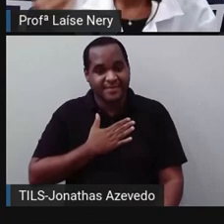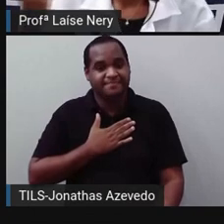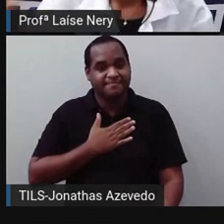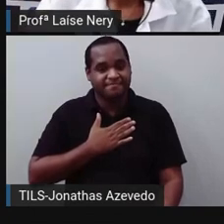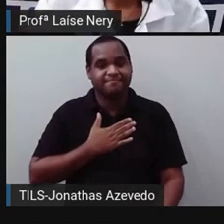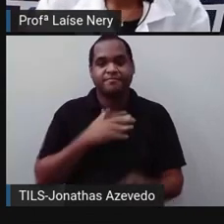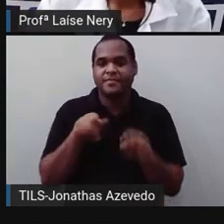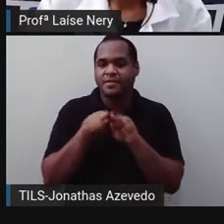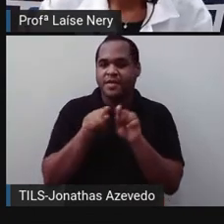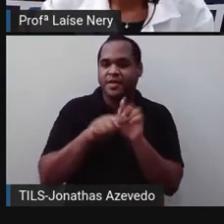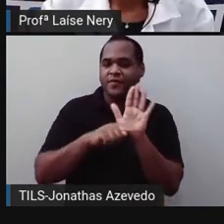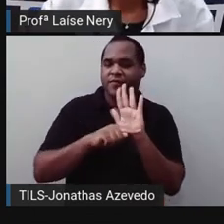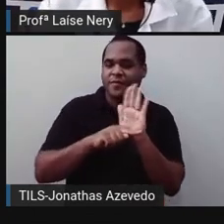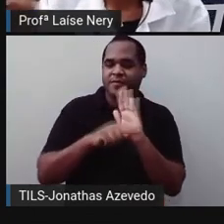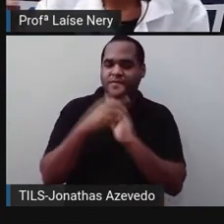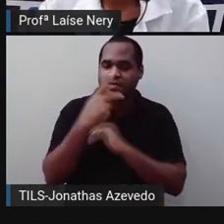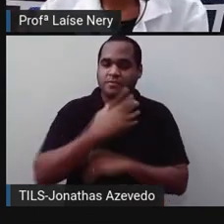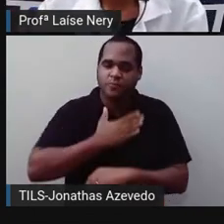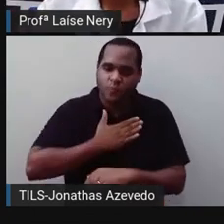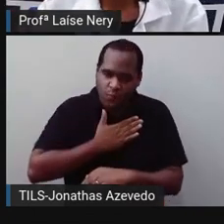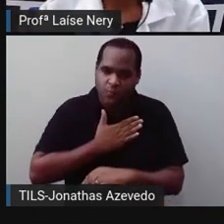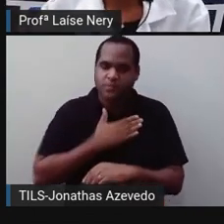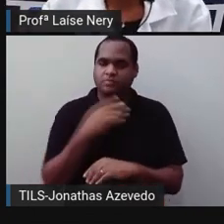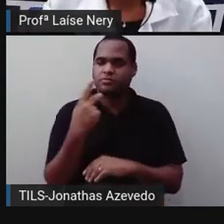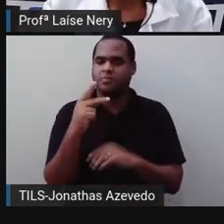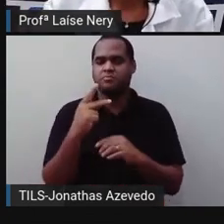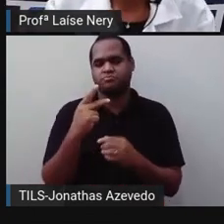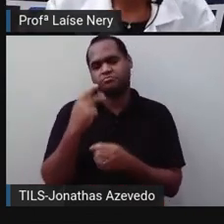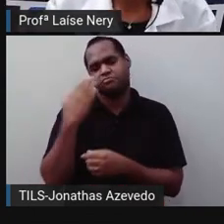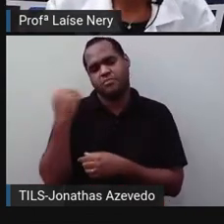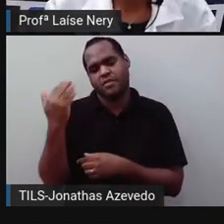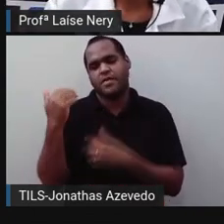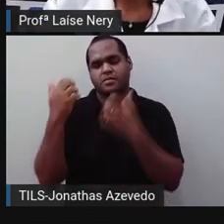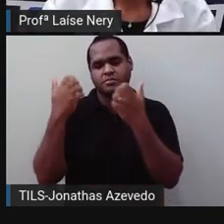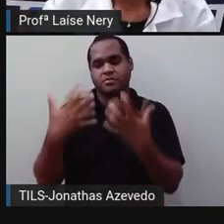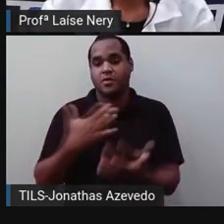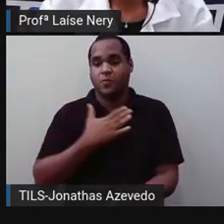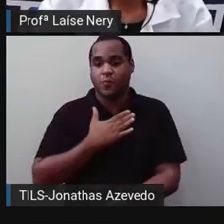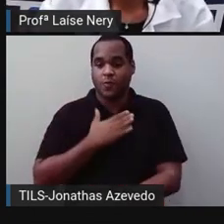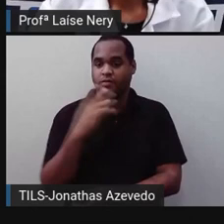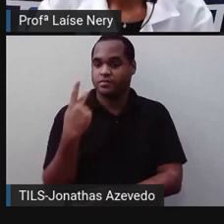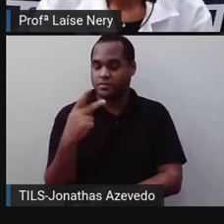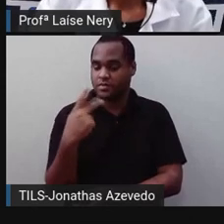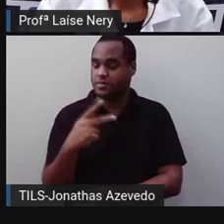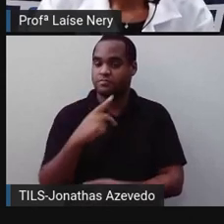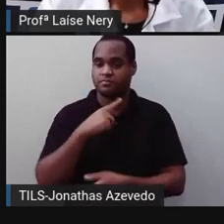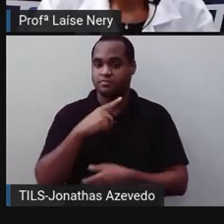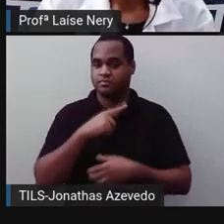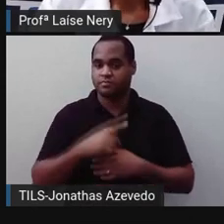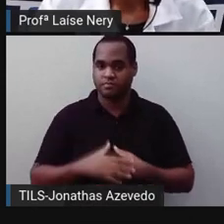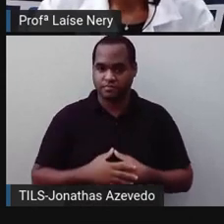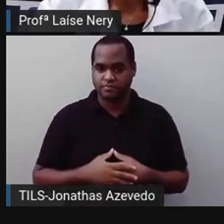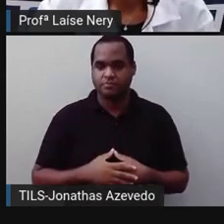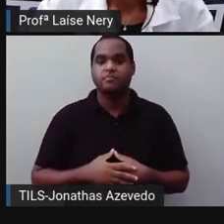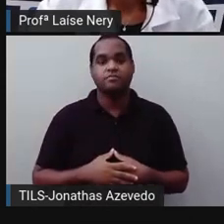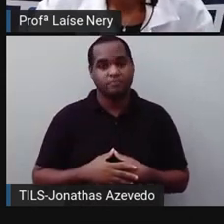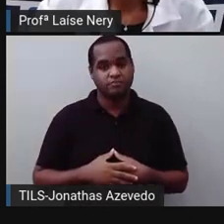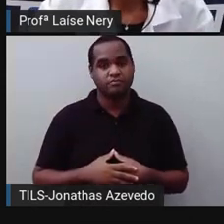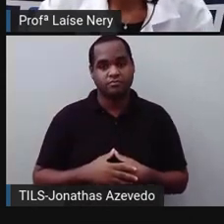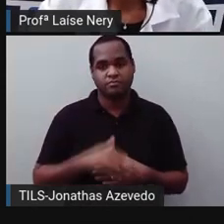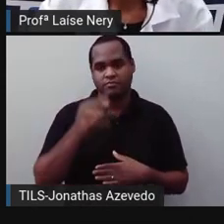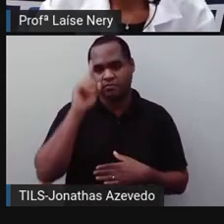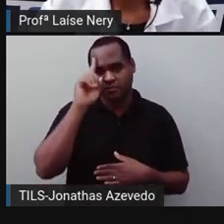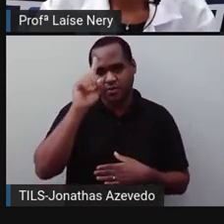ouvir aquele filme que você gosta, o seu filme favorito também pode ser. Um novo dia